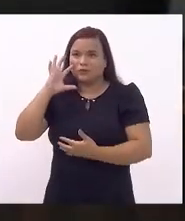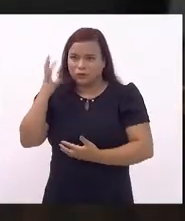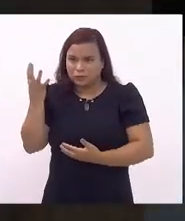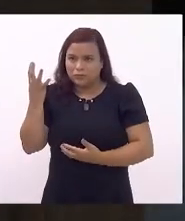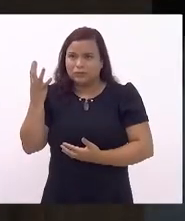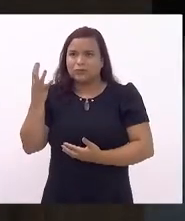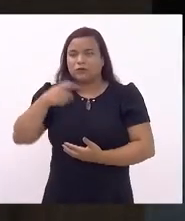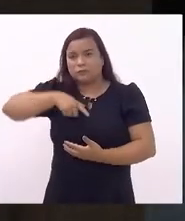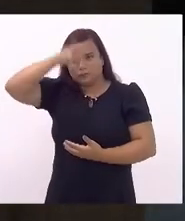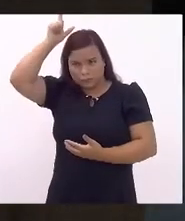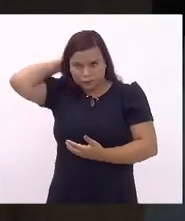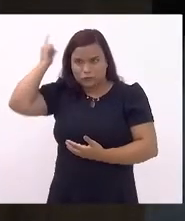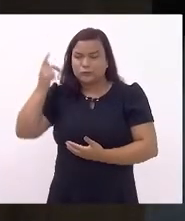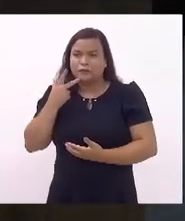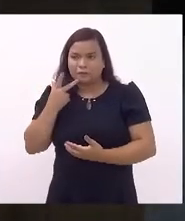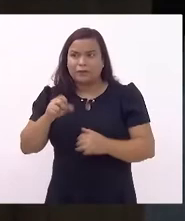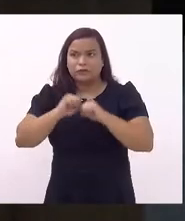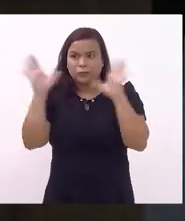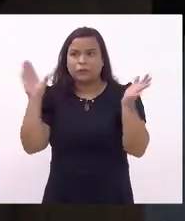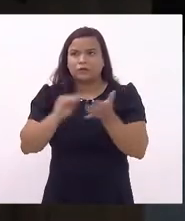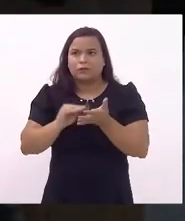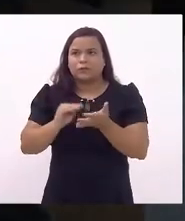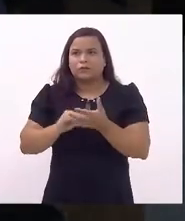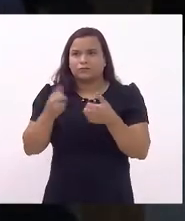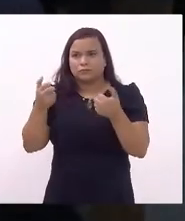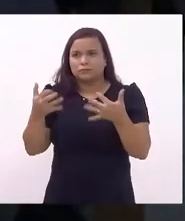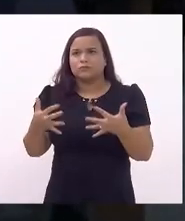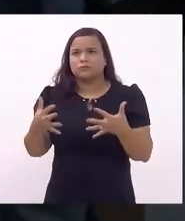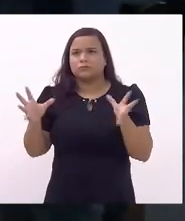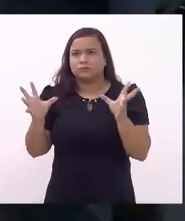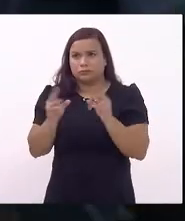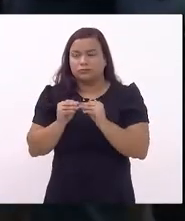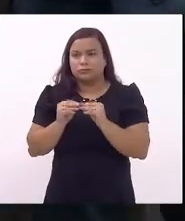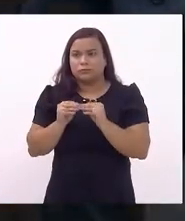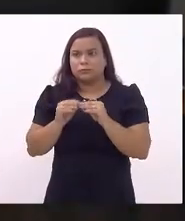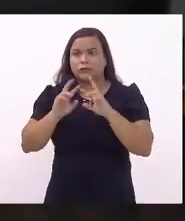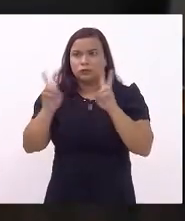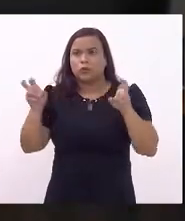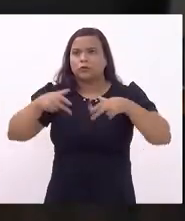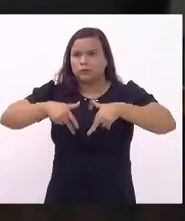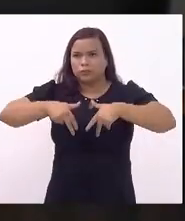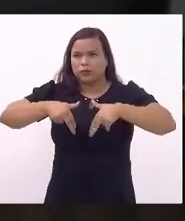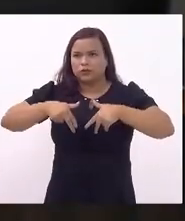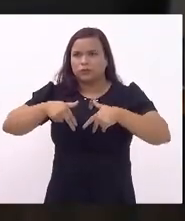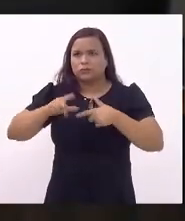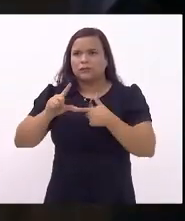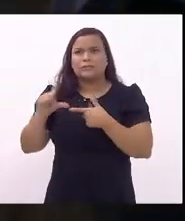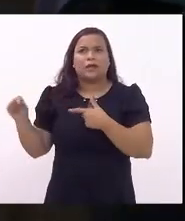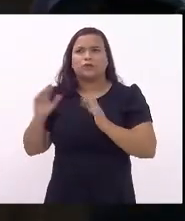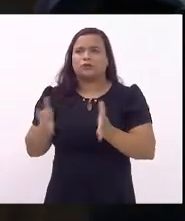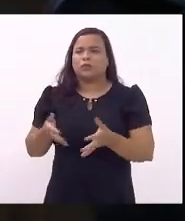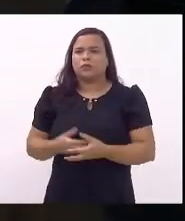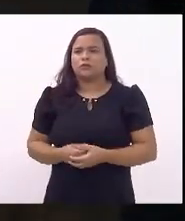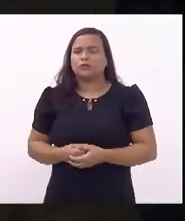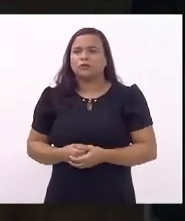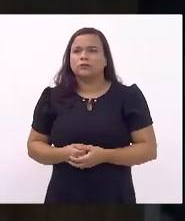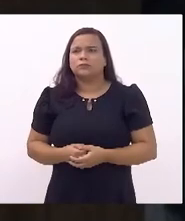deixa eu fazer um esclarecimento, não, senhor presidente. Um esclarecimento. A questão do gênero saiu-se aí. Porque, veja só,